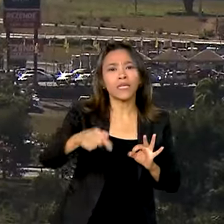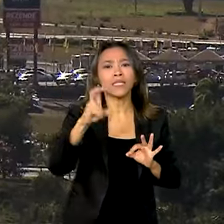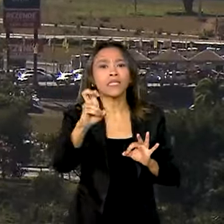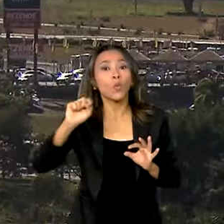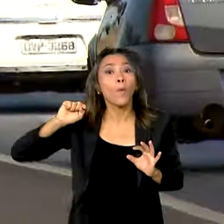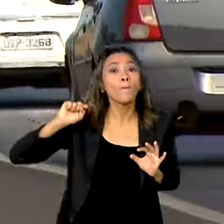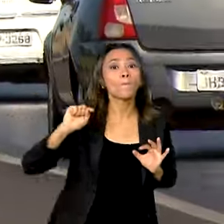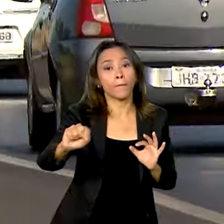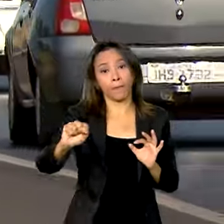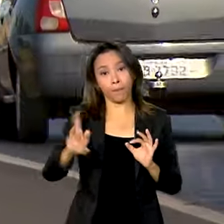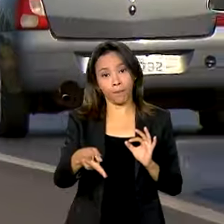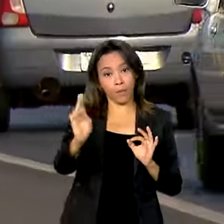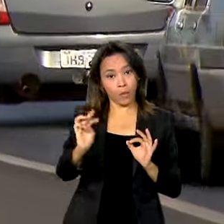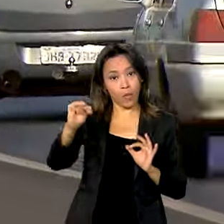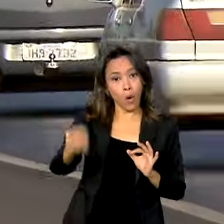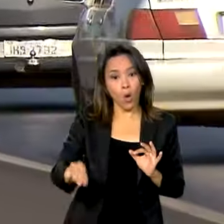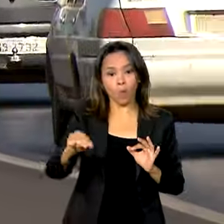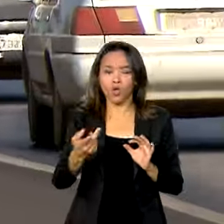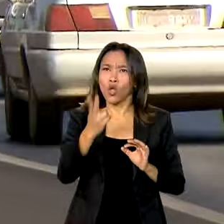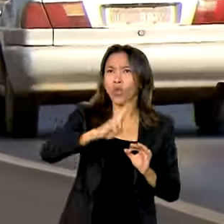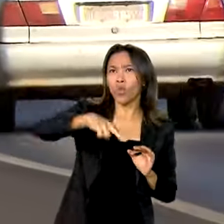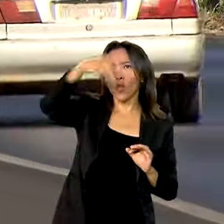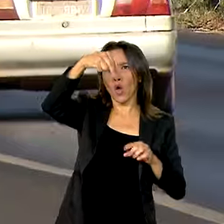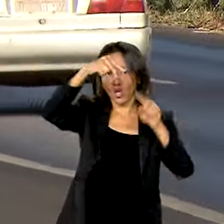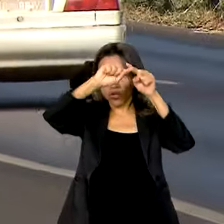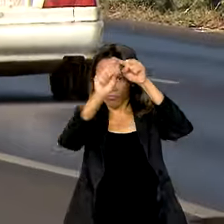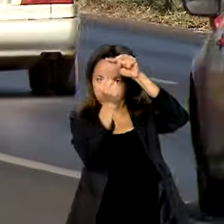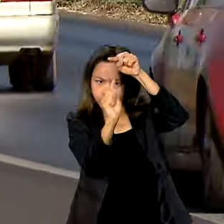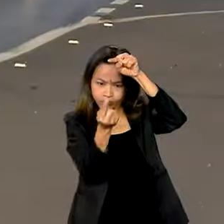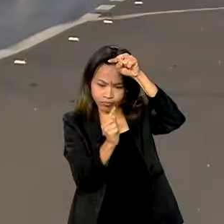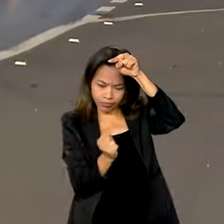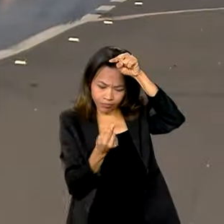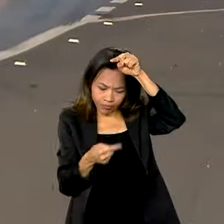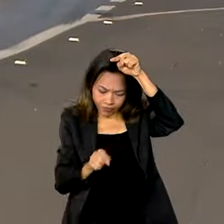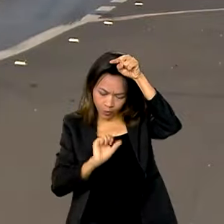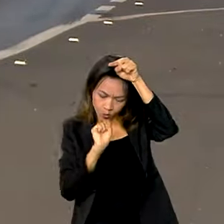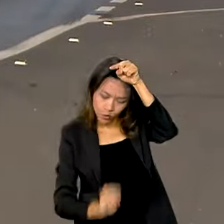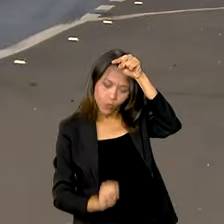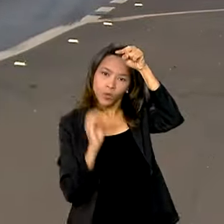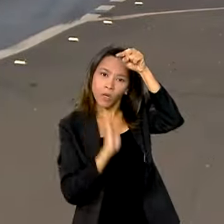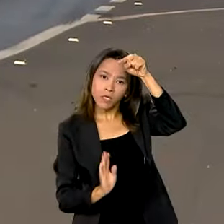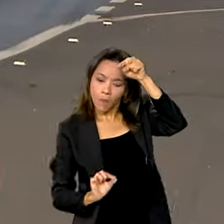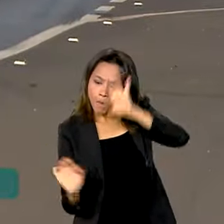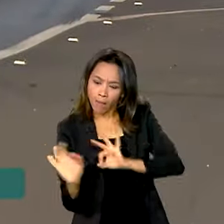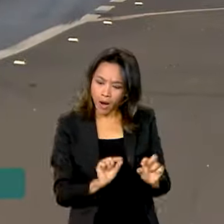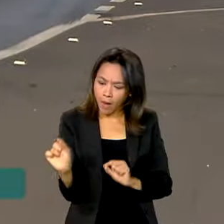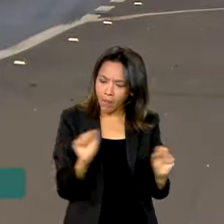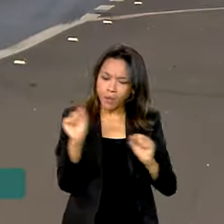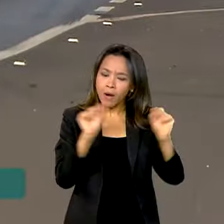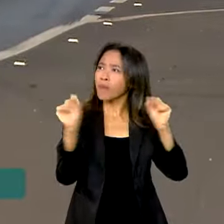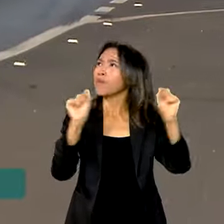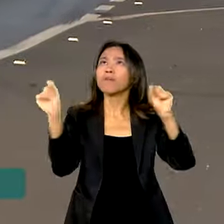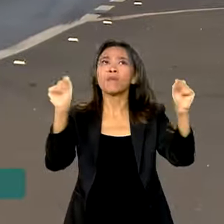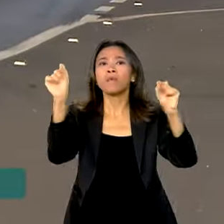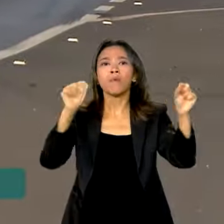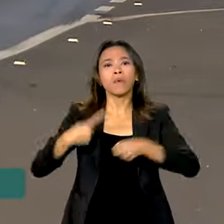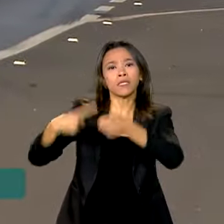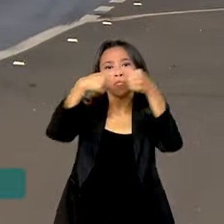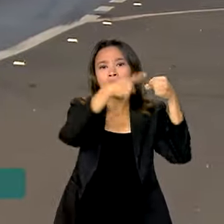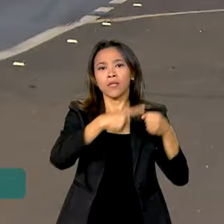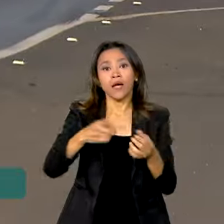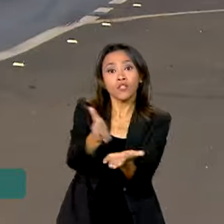quilômetros, que vai do extremo norte ao sul do país, ligando cidades, estados e fronteiras